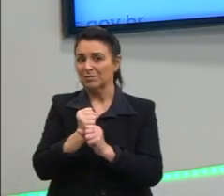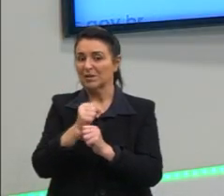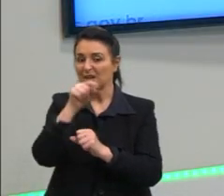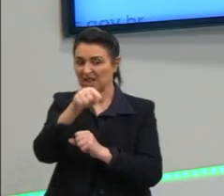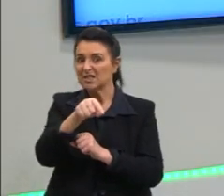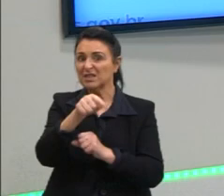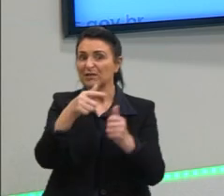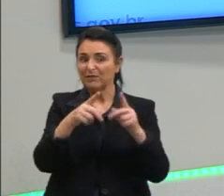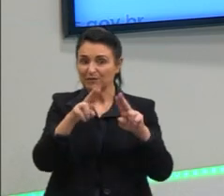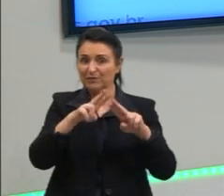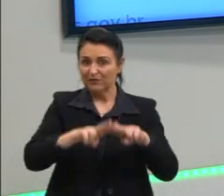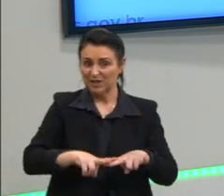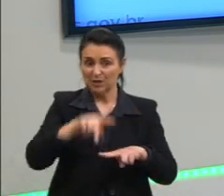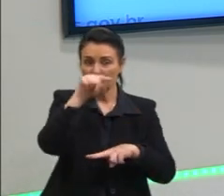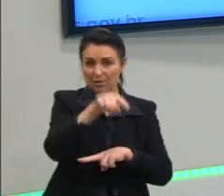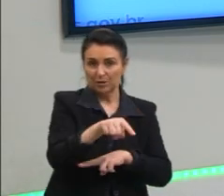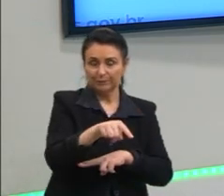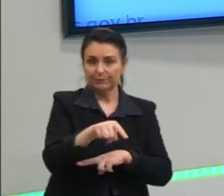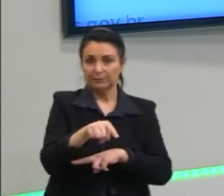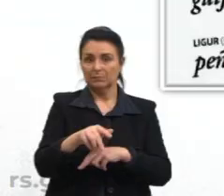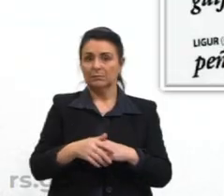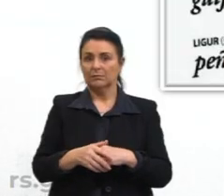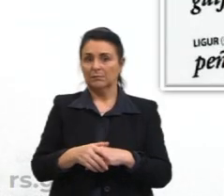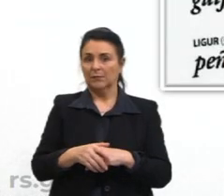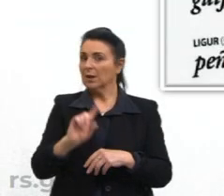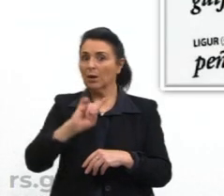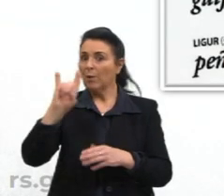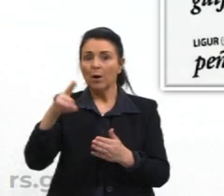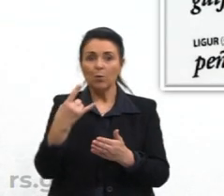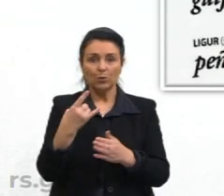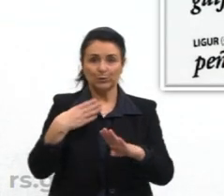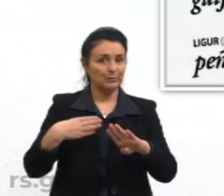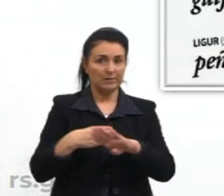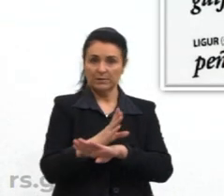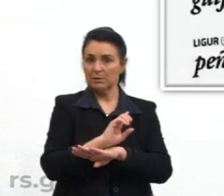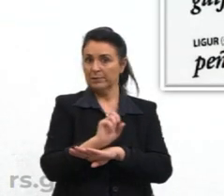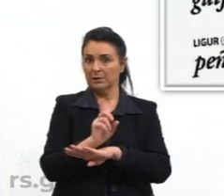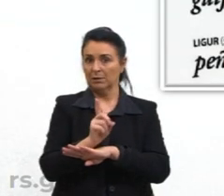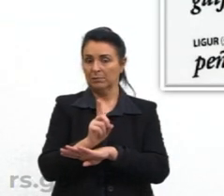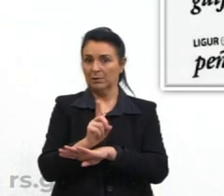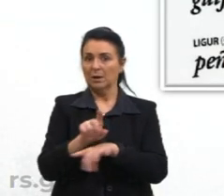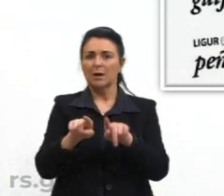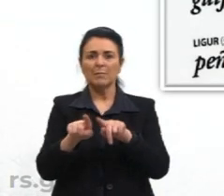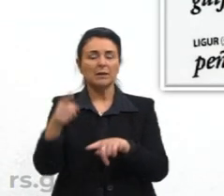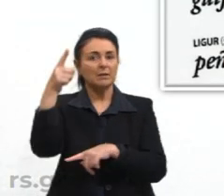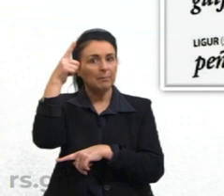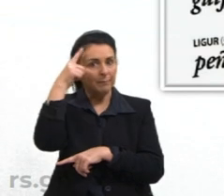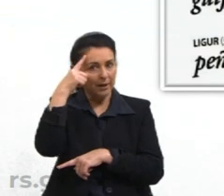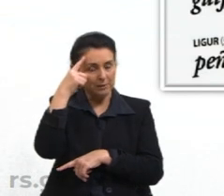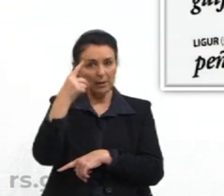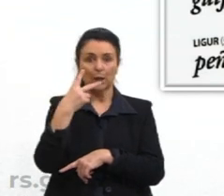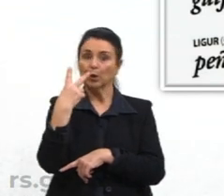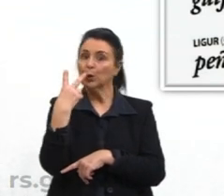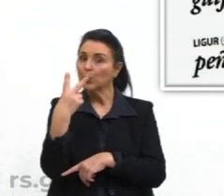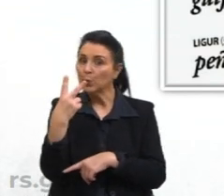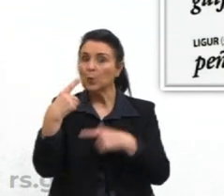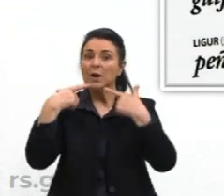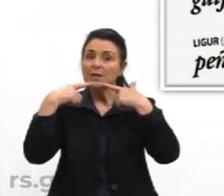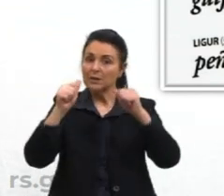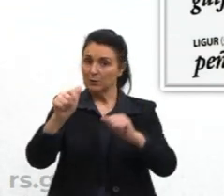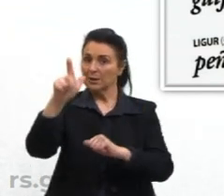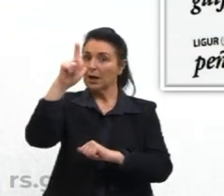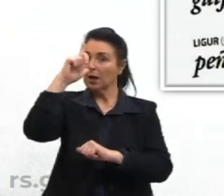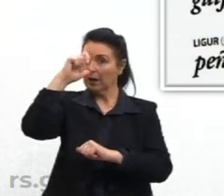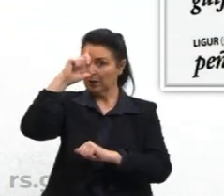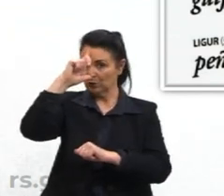Contudo, não é a última invasão que vai acontecer. Mas, pensa bem, nós já temos duas línguas, o latim,